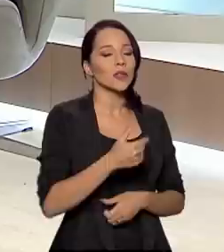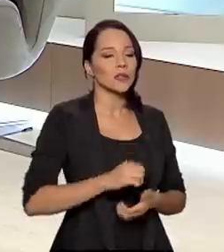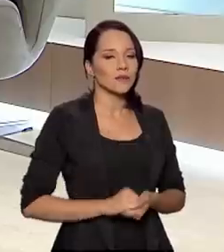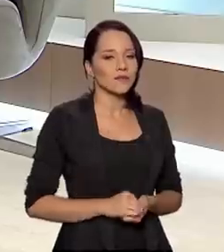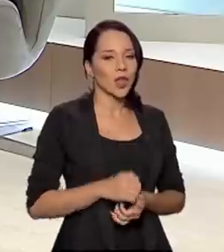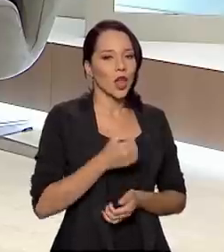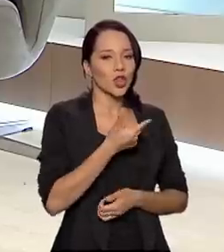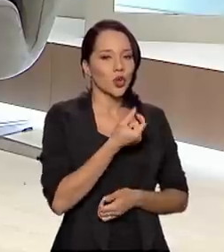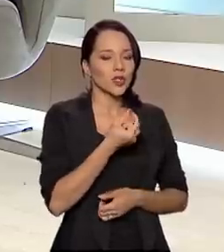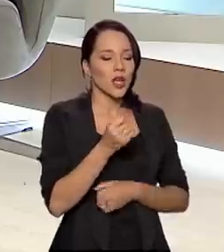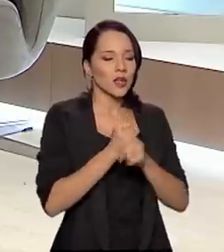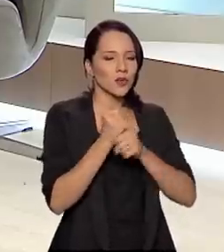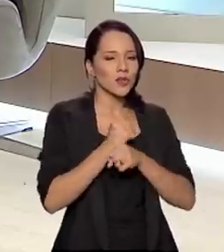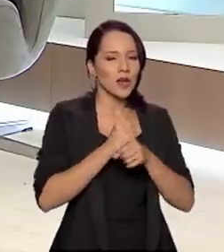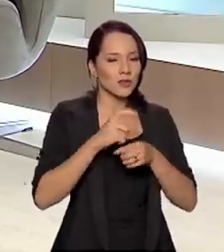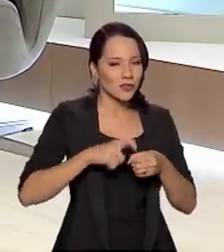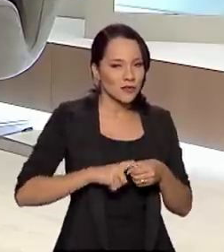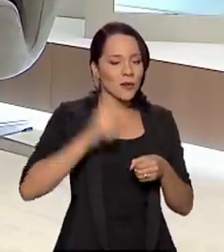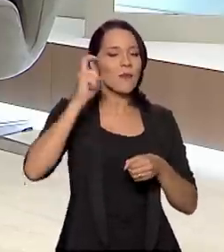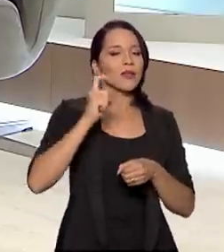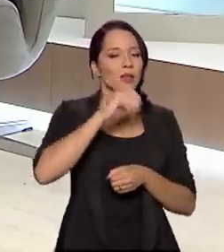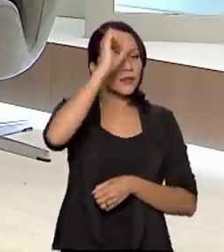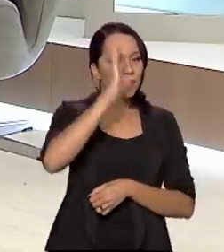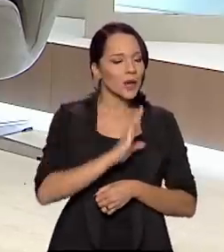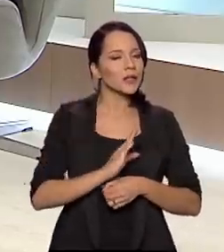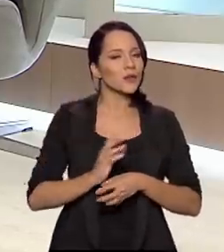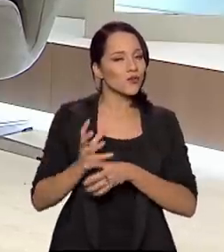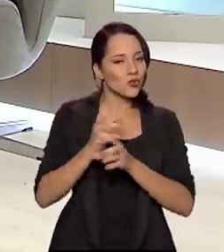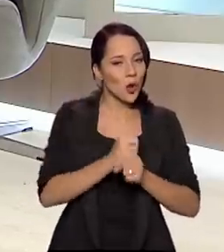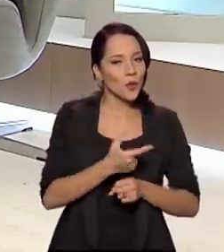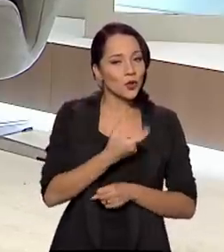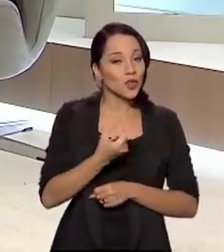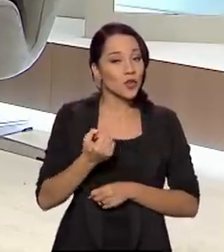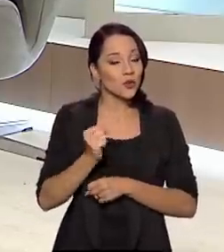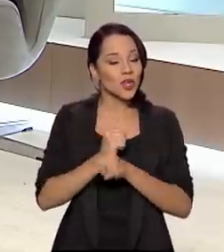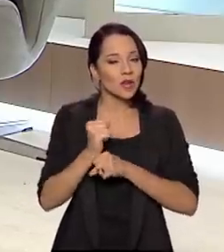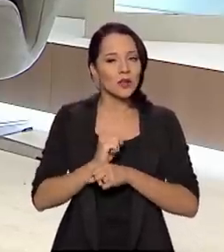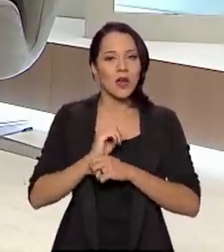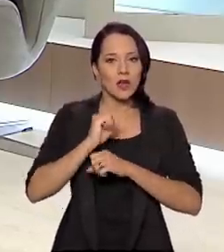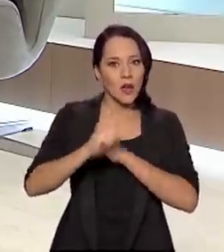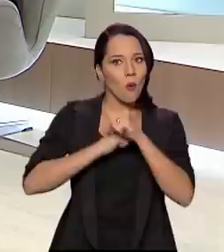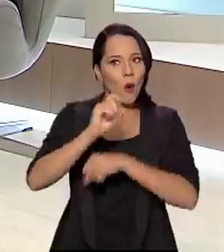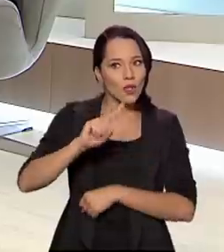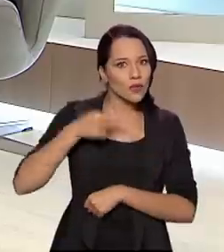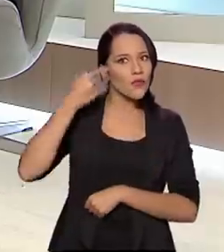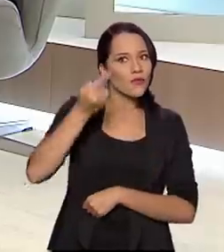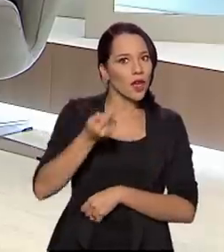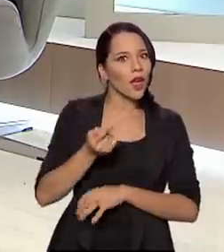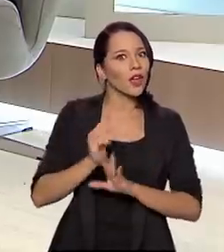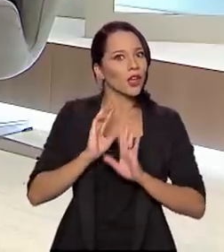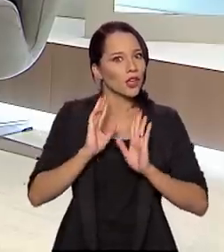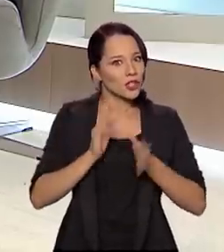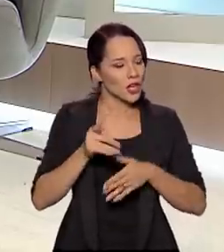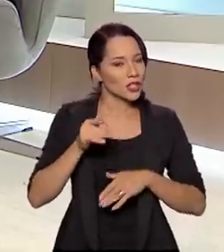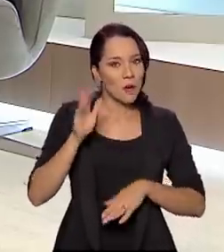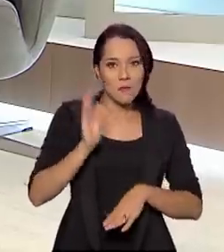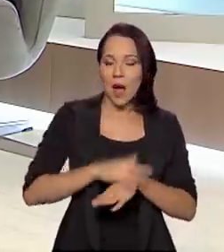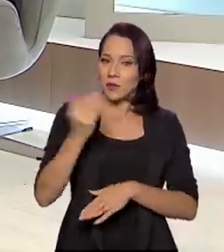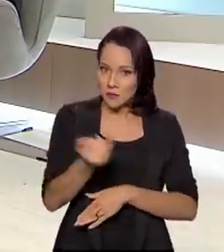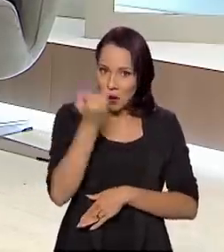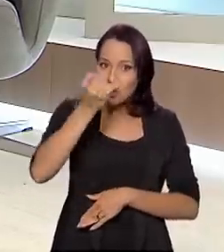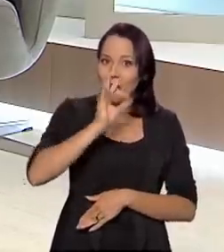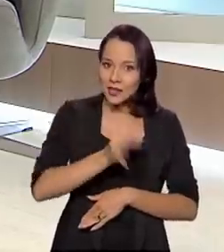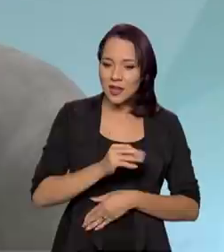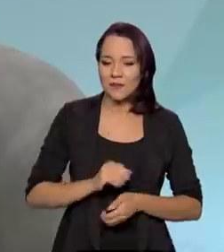200 anos de independência do Brasil. Quer dizer, o ano que vem, o simbolismo aumenta mais